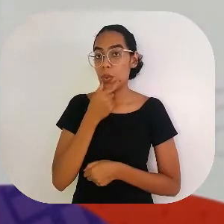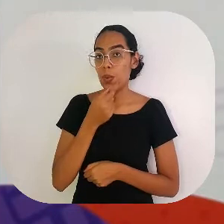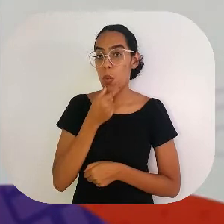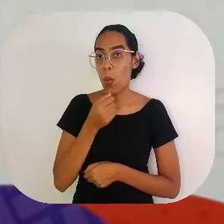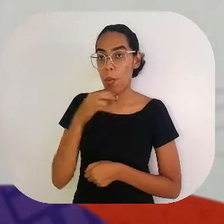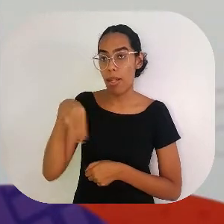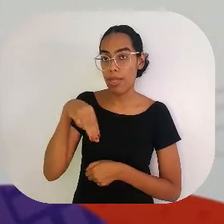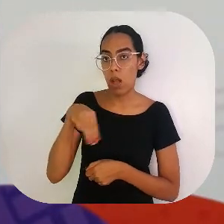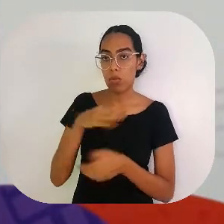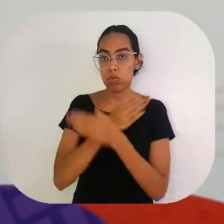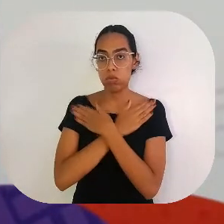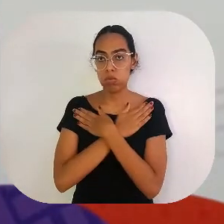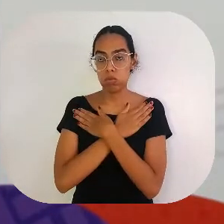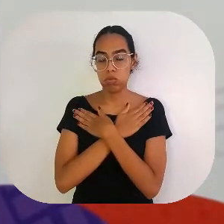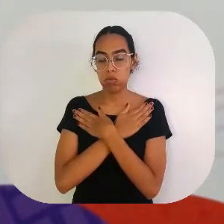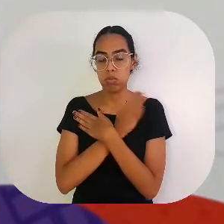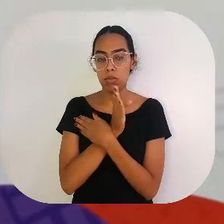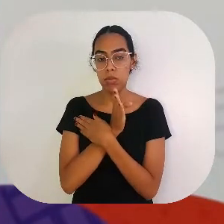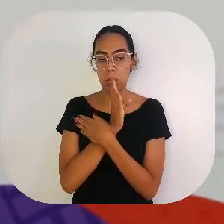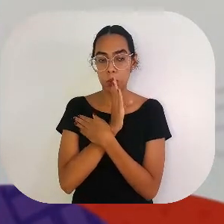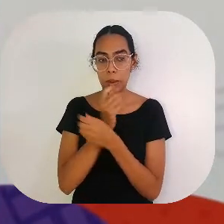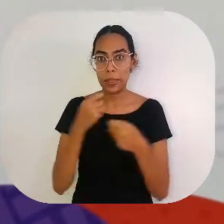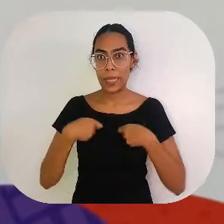foi-se embora. O seu Manel ficou lá, ó,